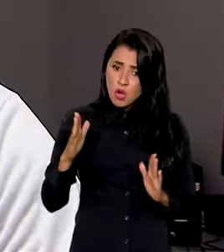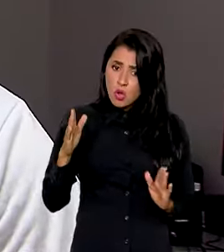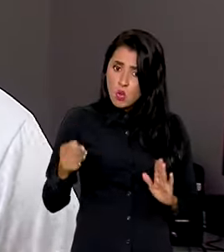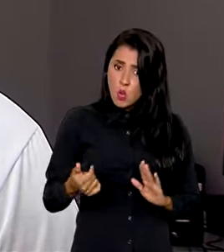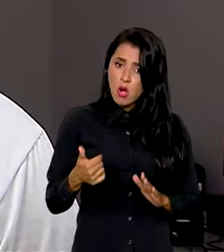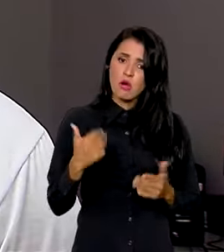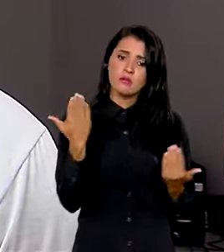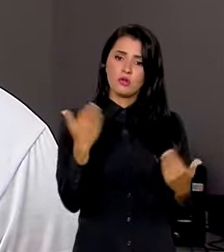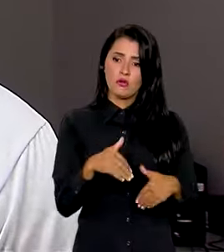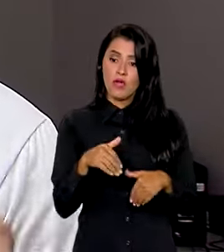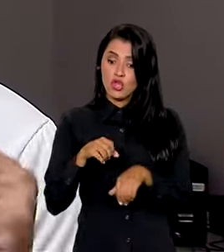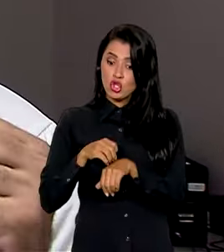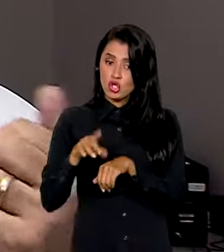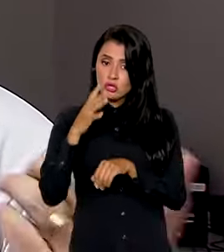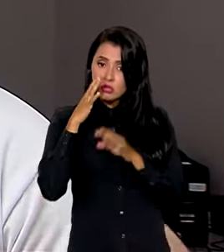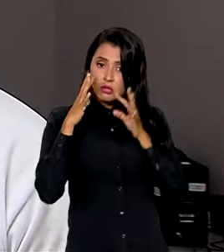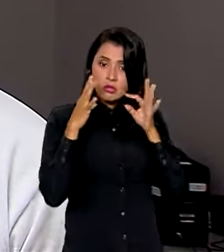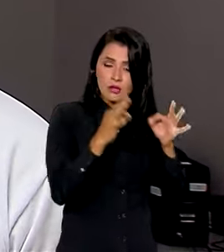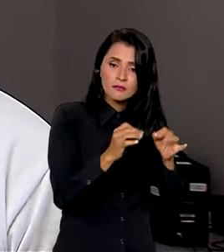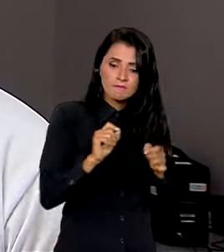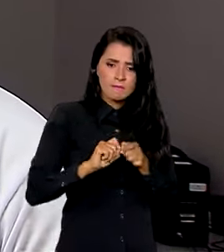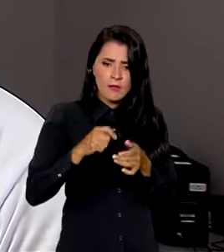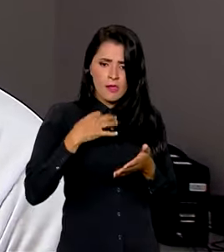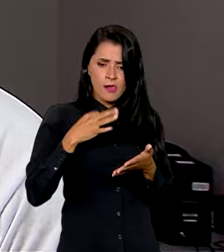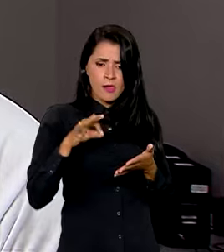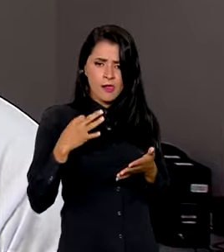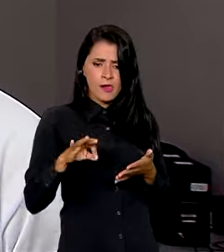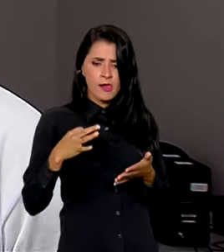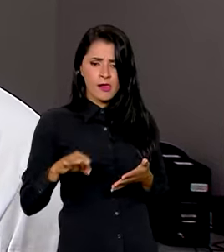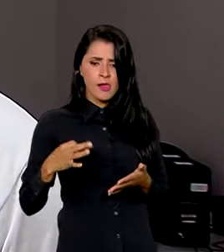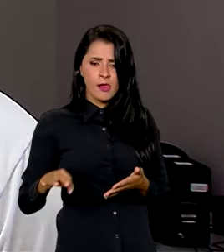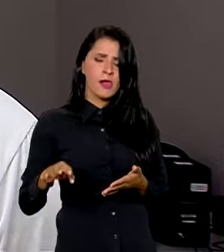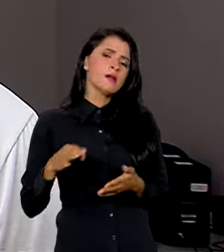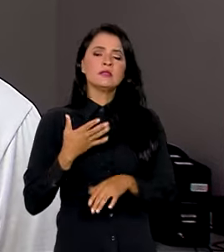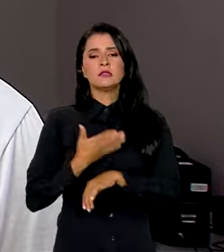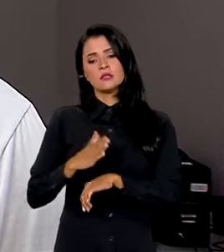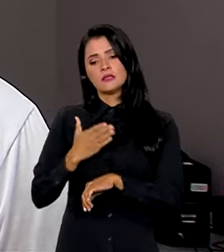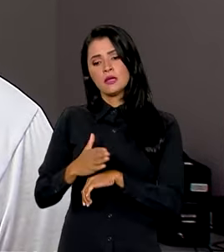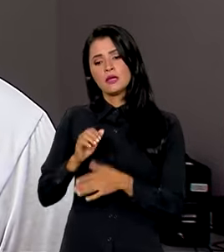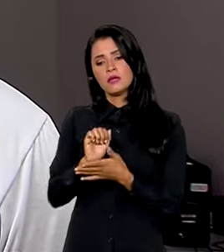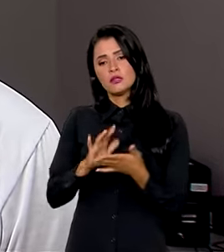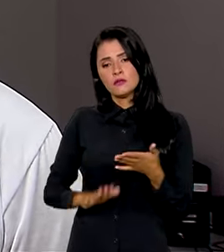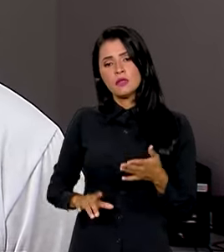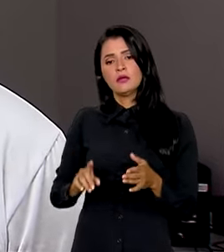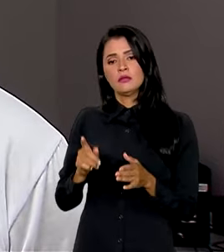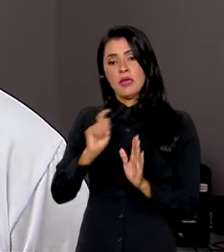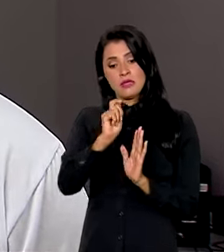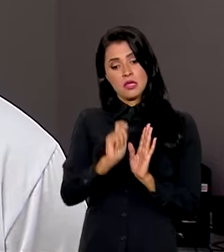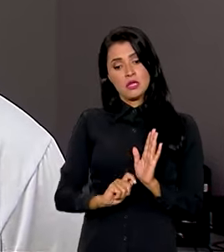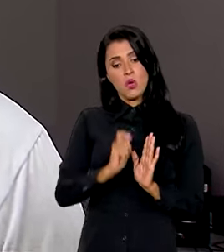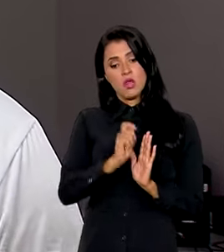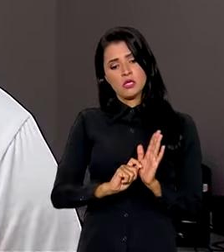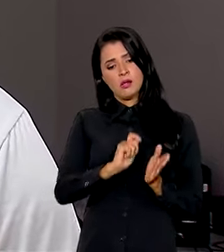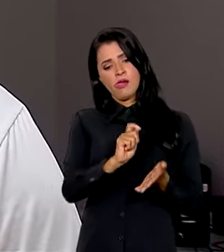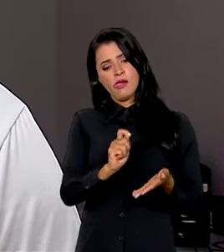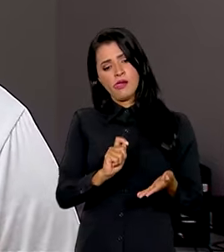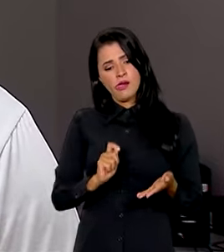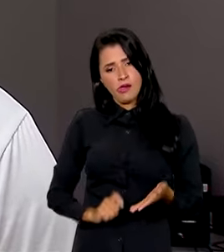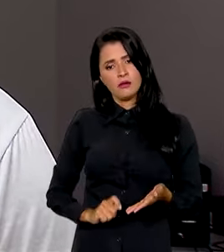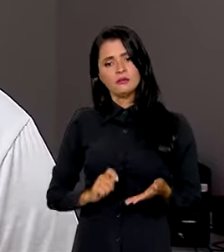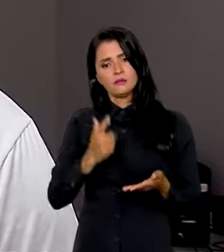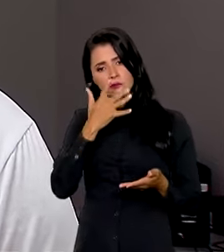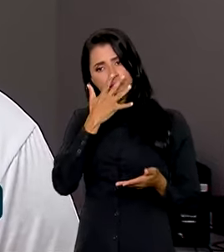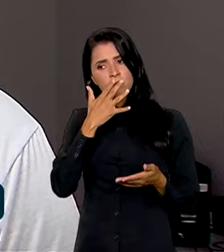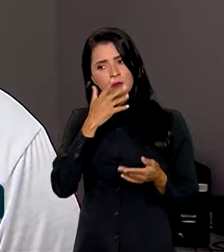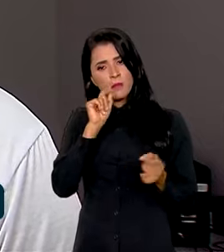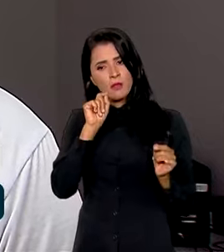pegar as dicas, resolver bastantes exercícios, produzir redações, afinar